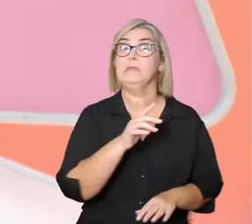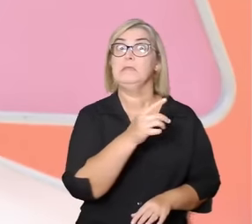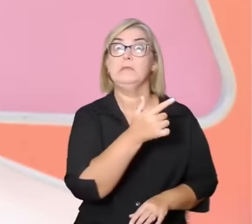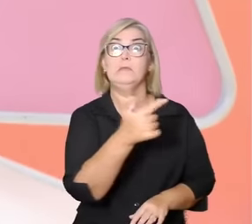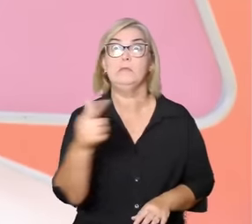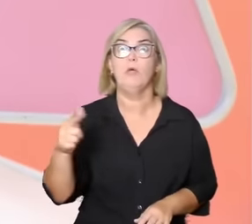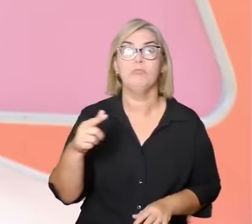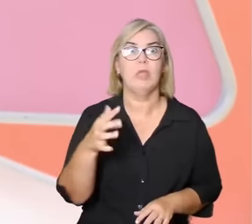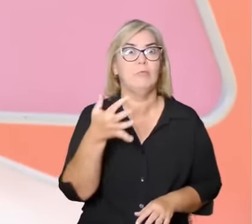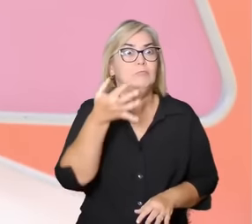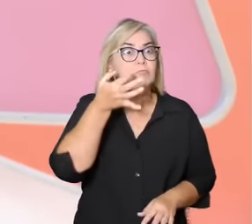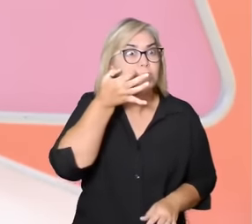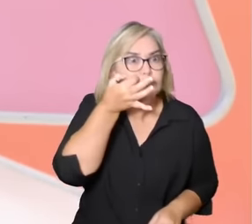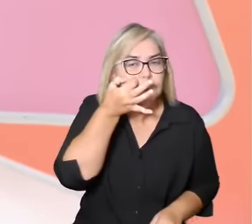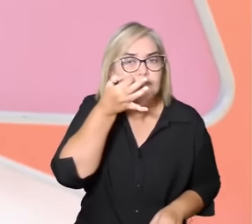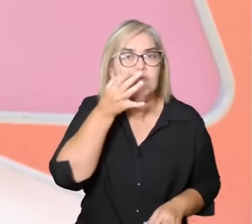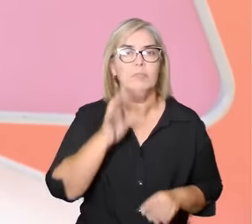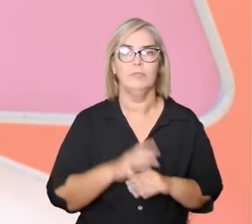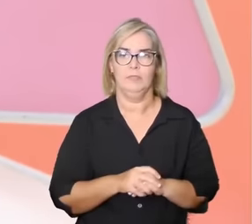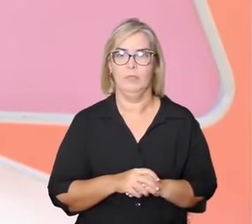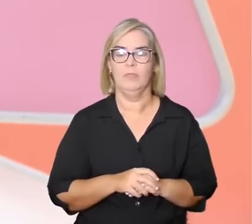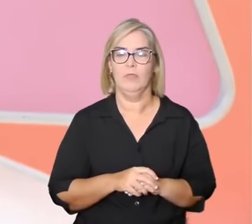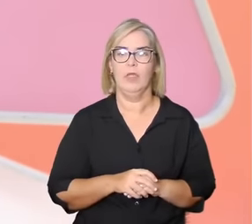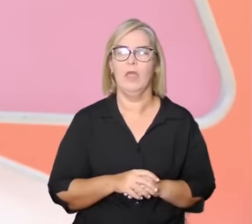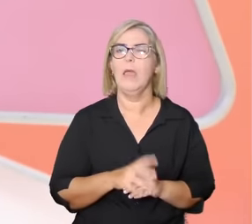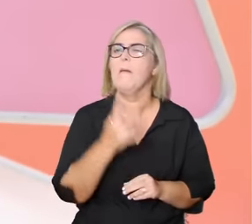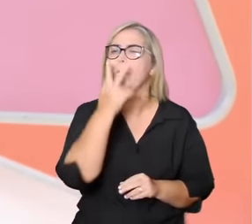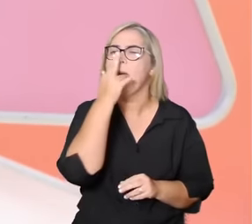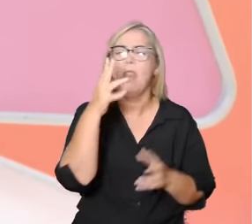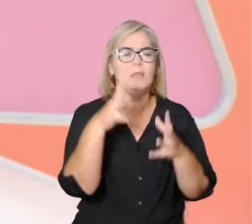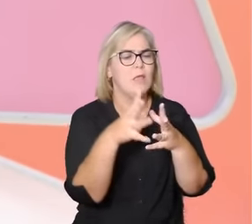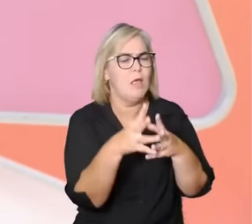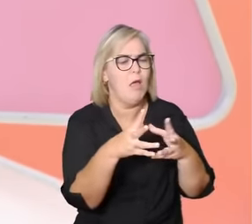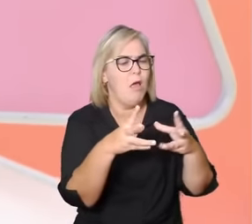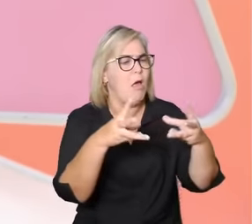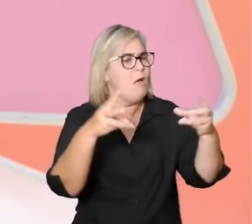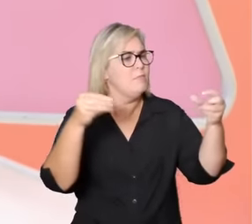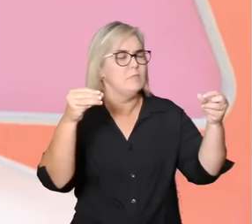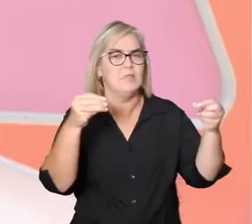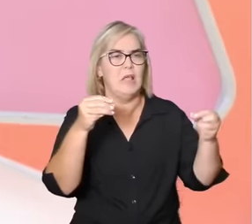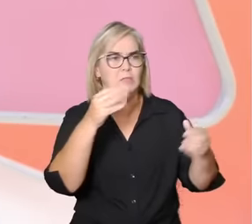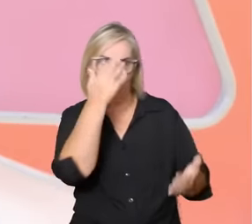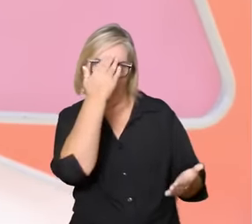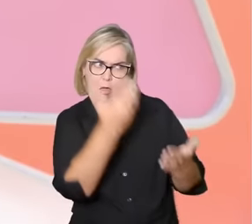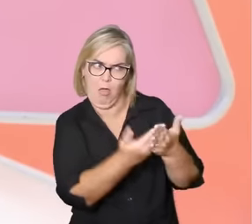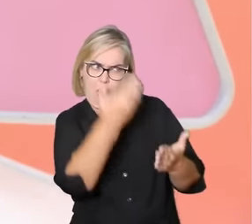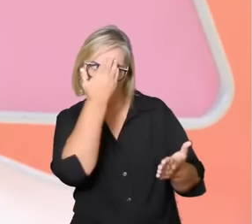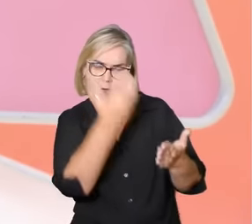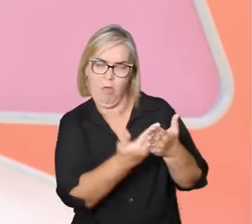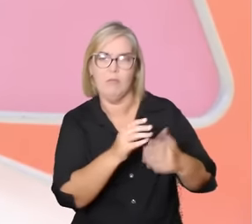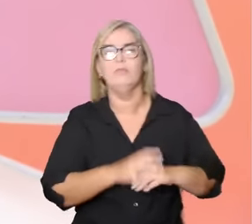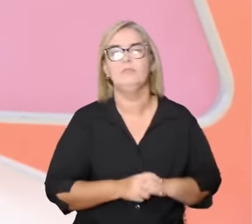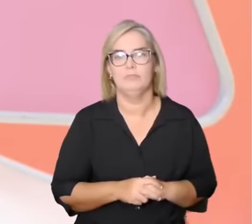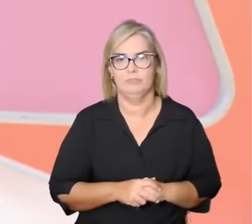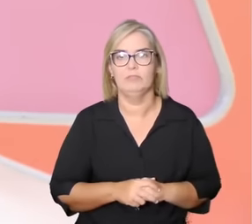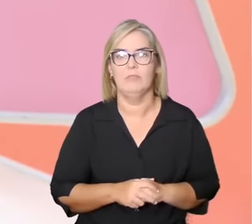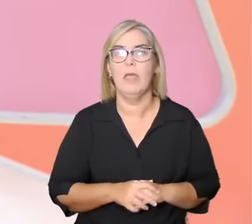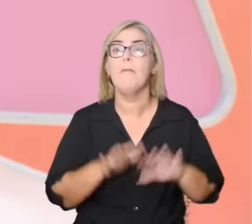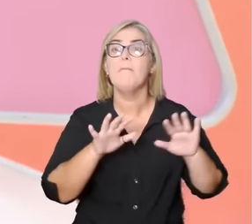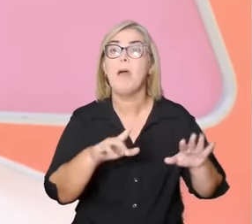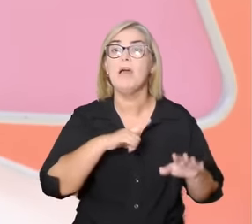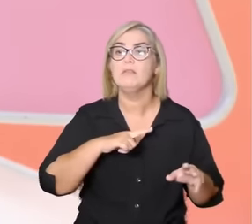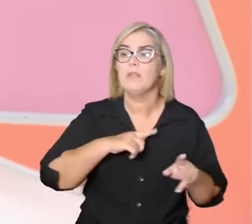em monismos objetivos e abstratos quanto aos povos pagãos politeístas que cultuam várias